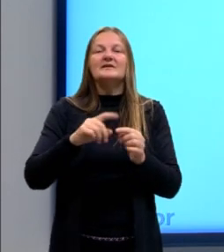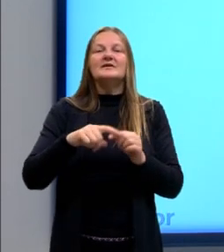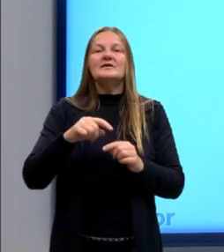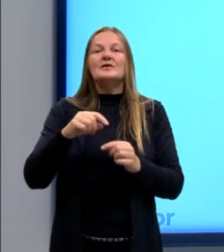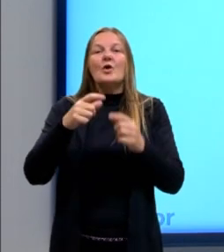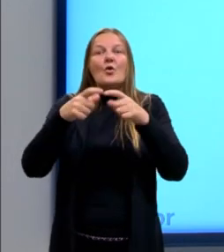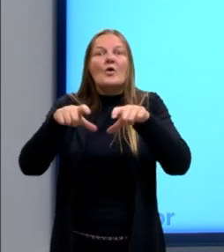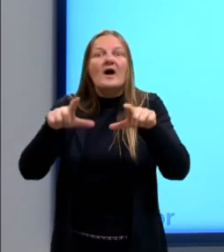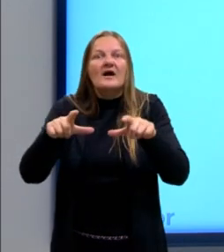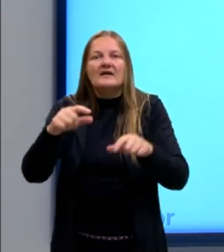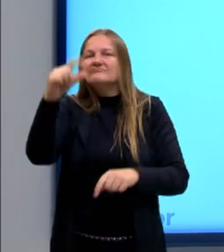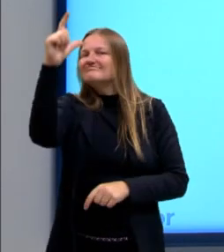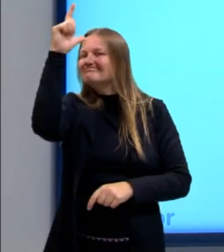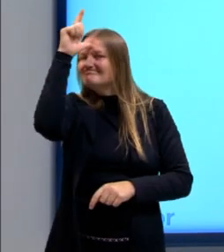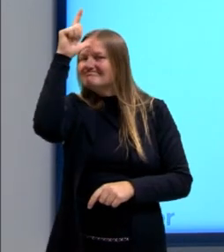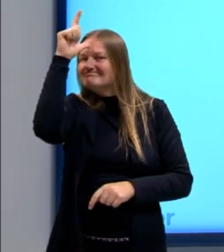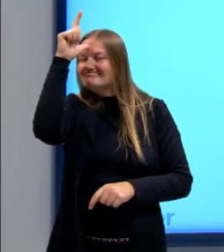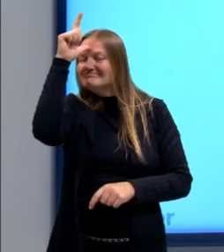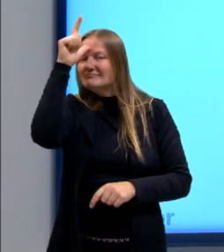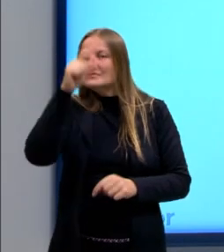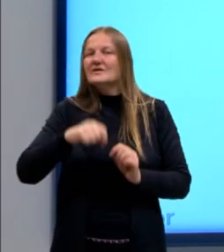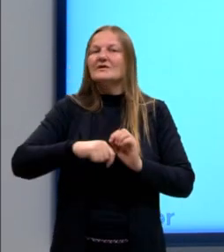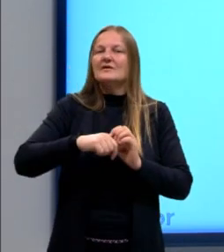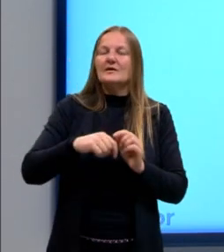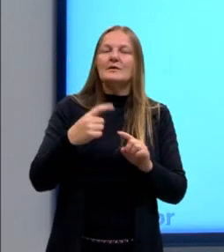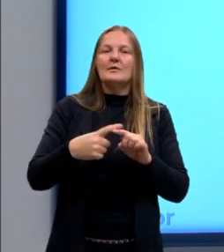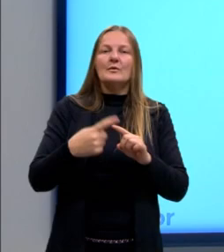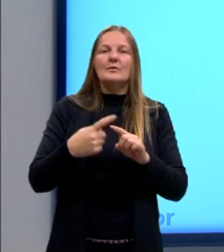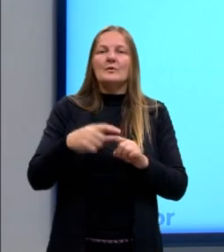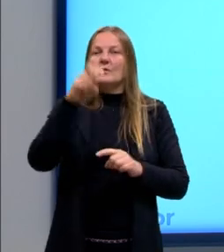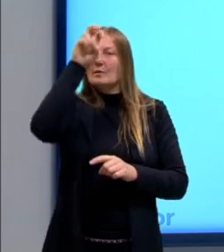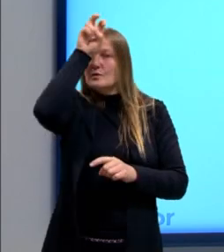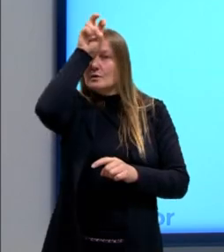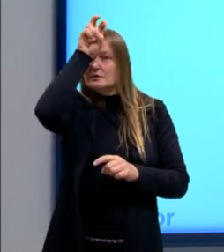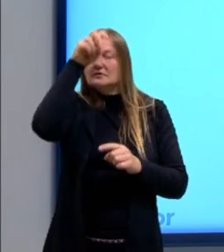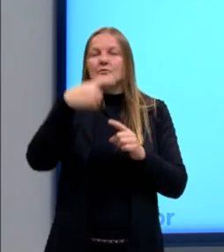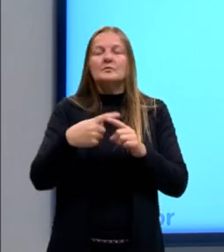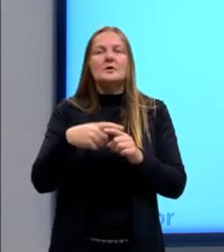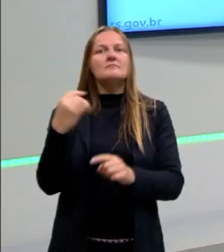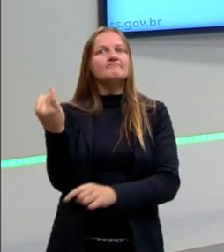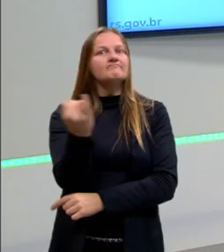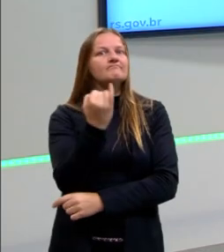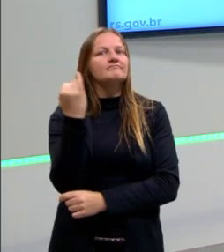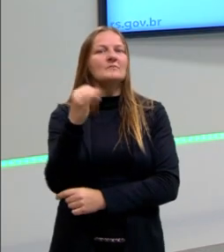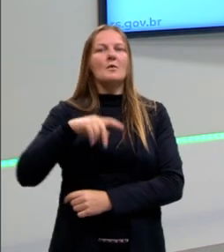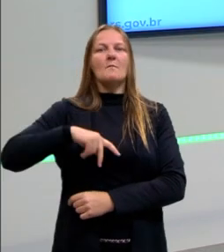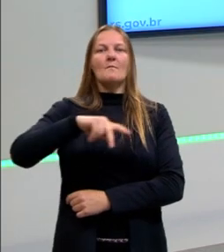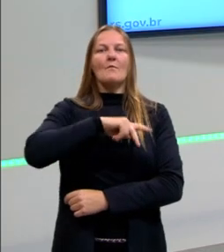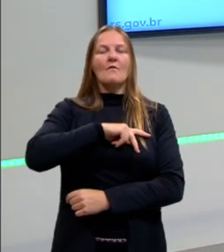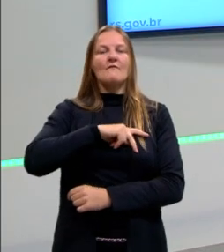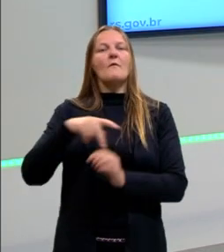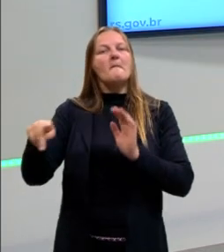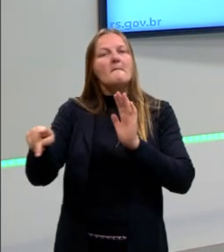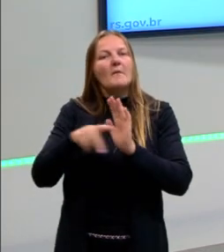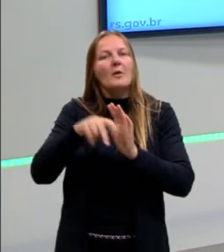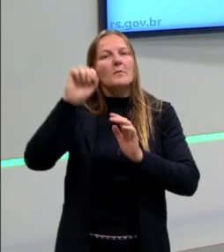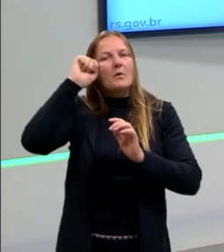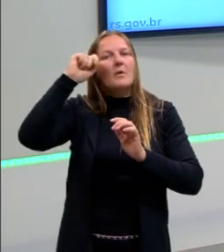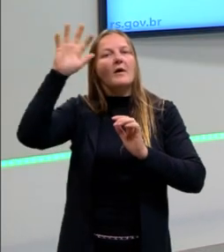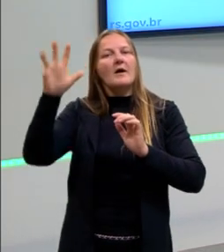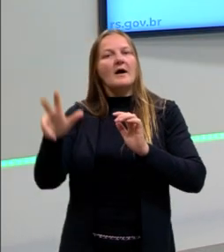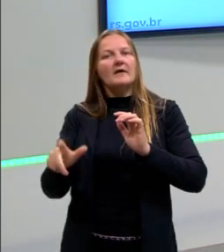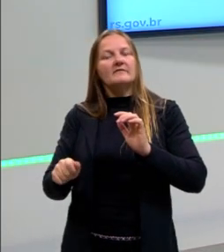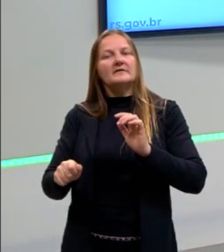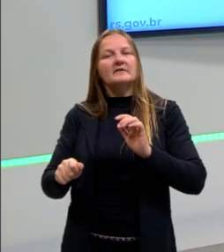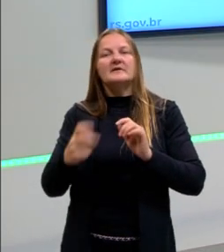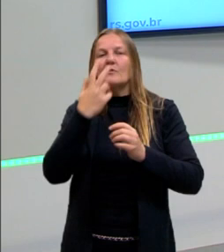Alemanha. Mas ela é bem interessante também. O Egito é uma civilização importantíssima da África. E como, às vezes, a gente